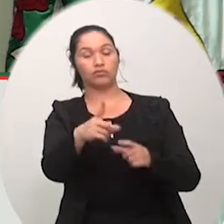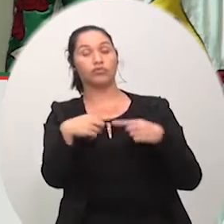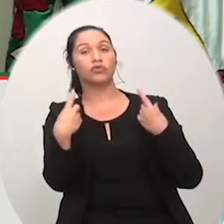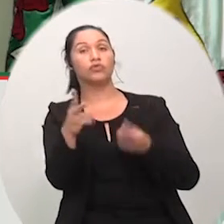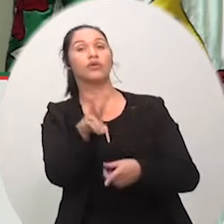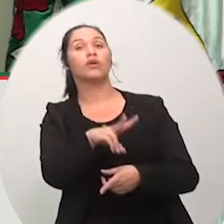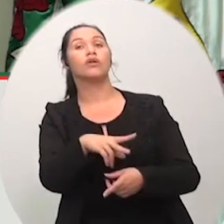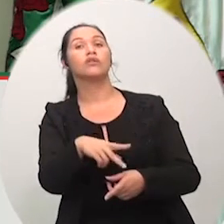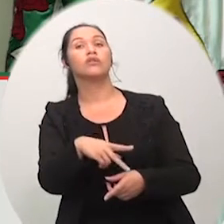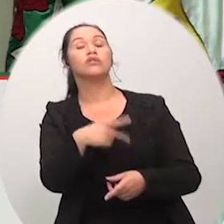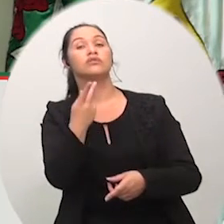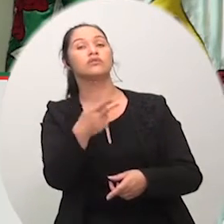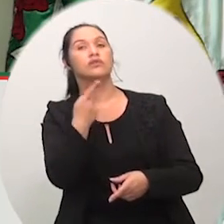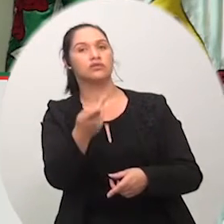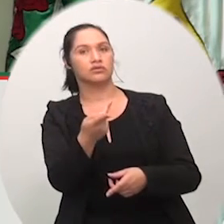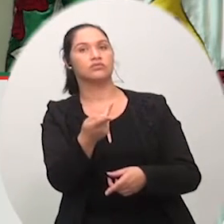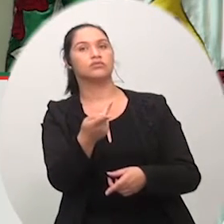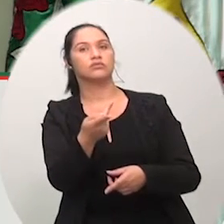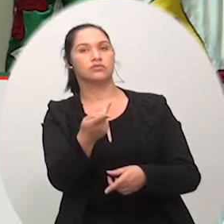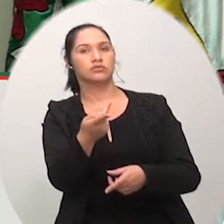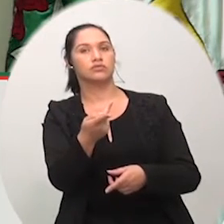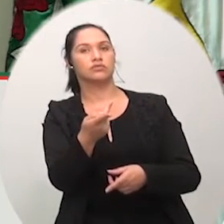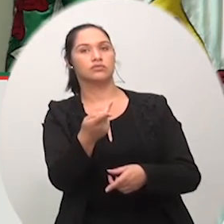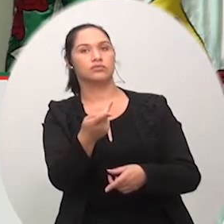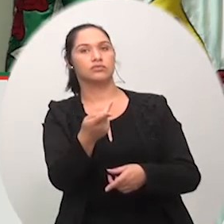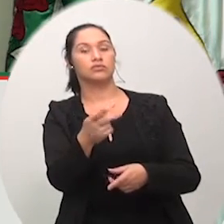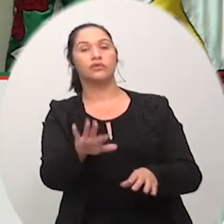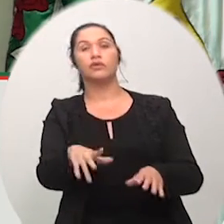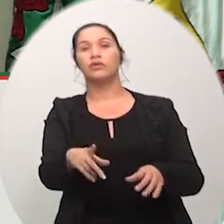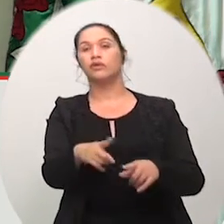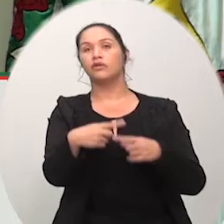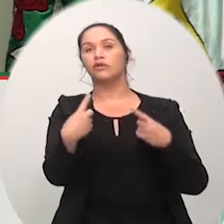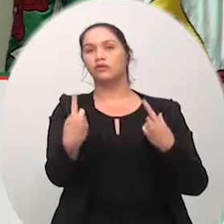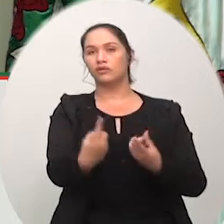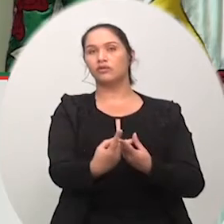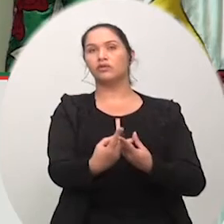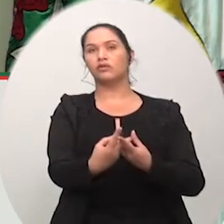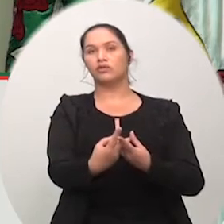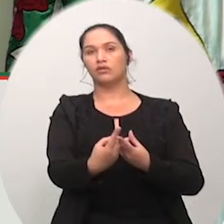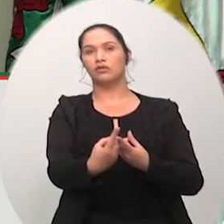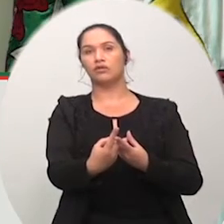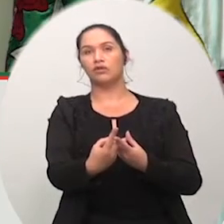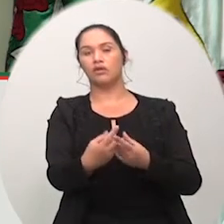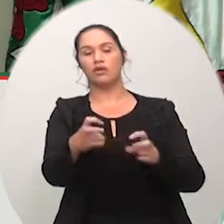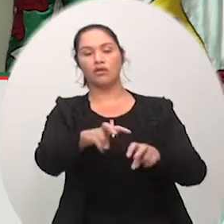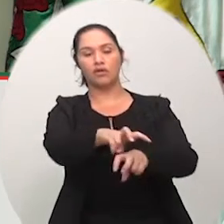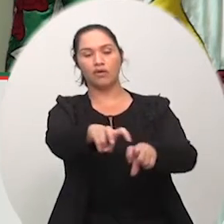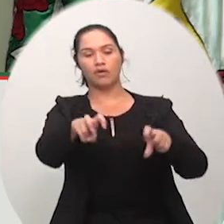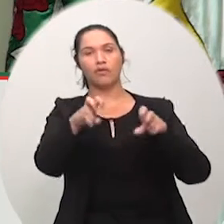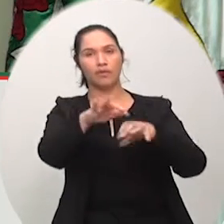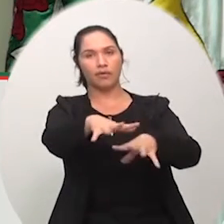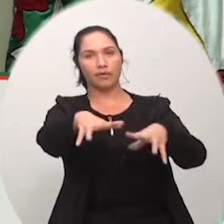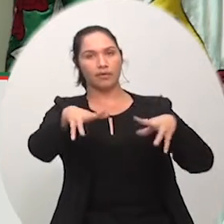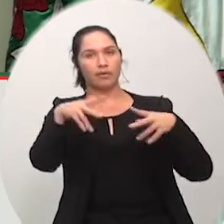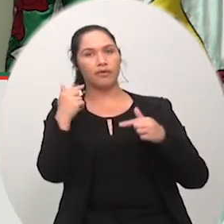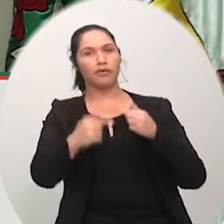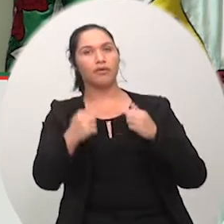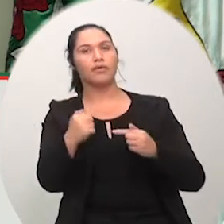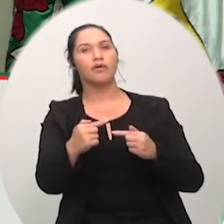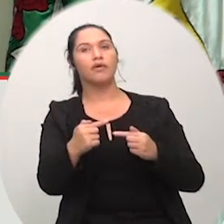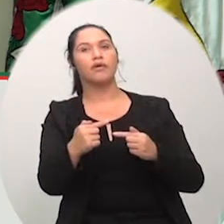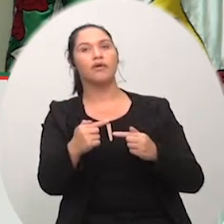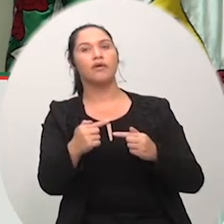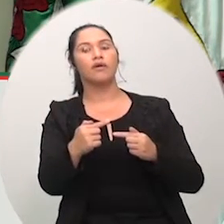já houve uma audiência pública de repúdio ao pedágio e por que que agora eles voltam com a praça de São João do Sul